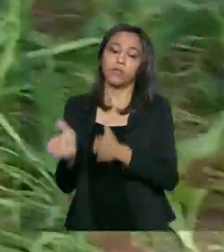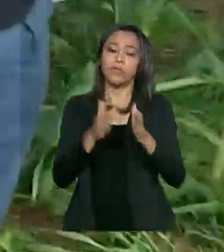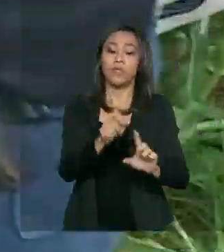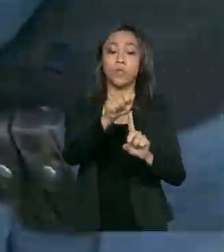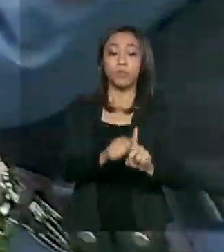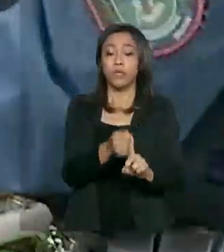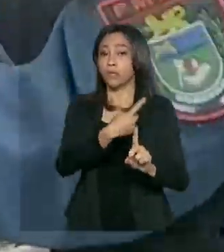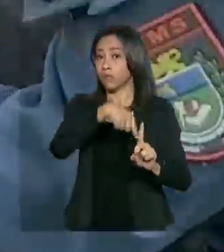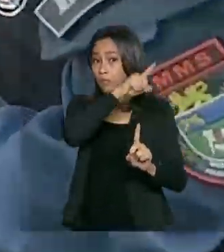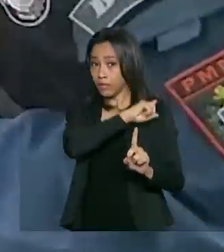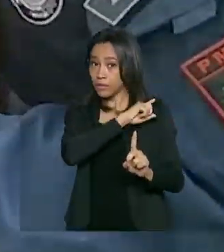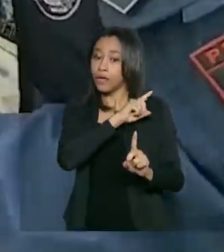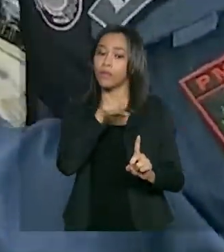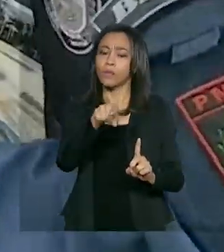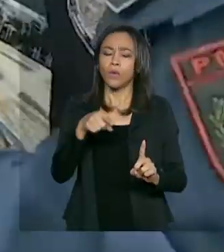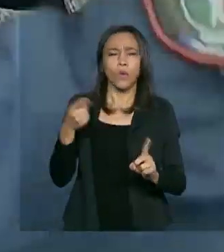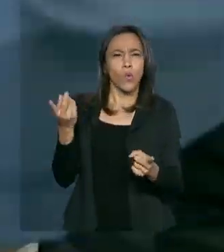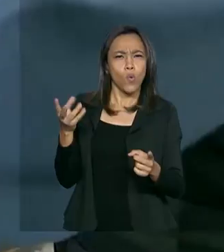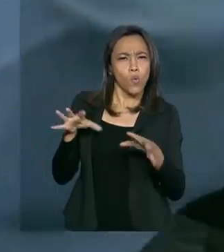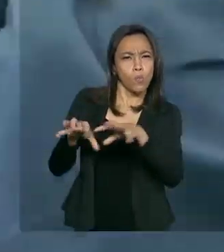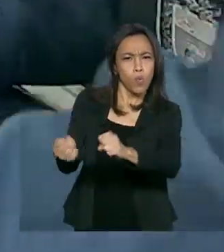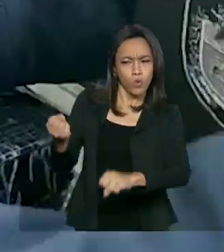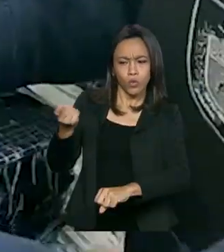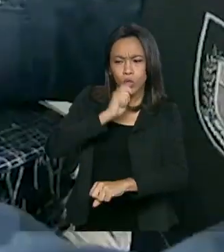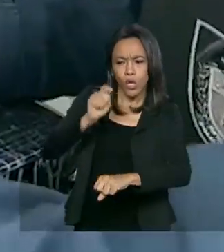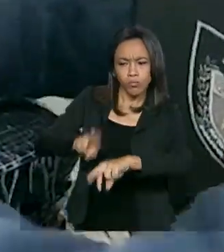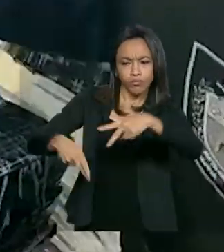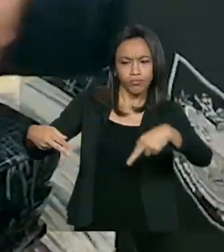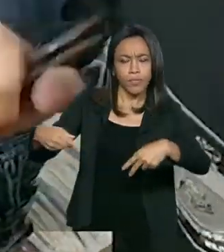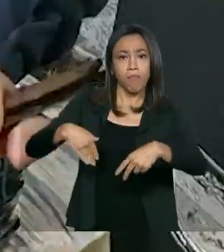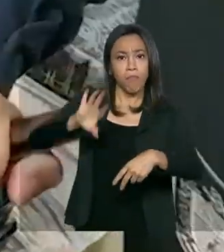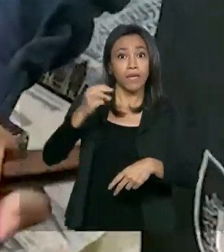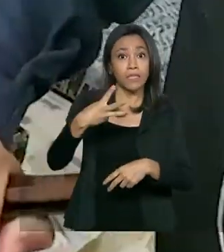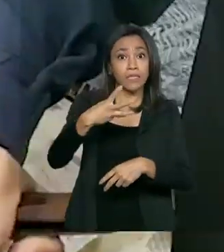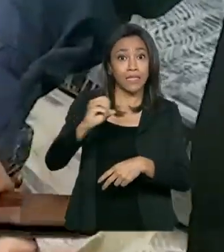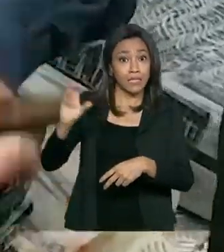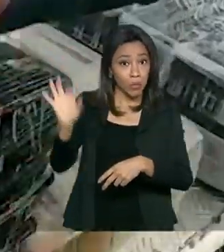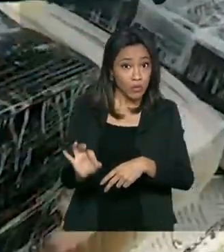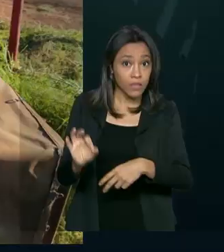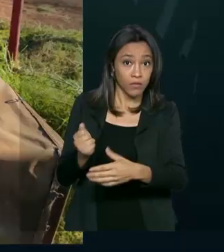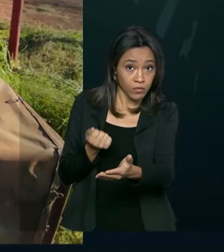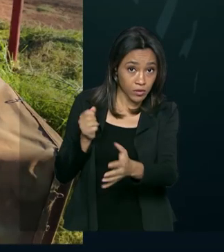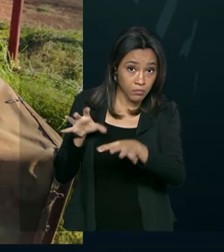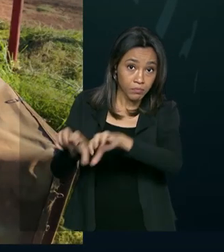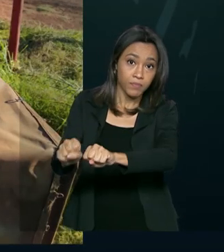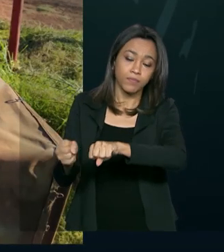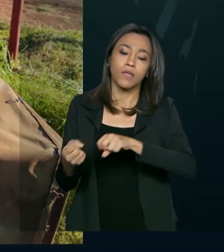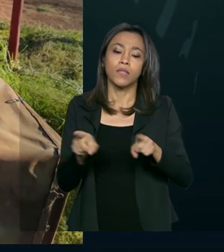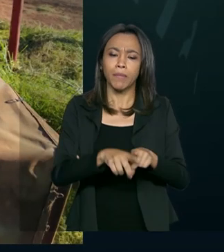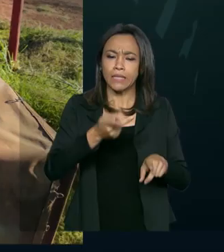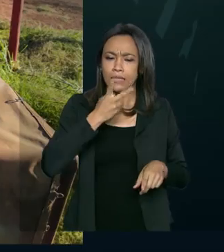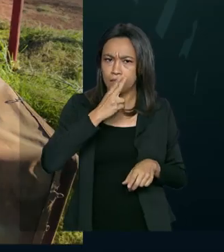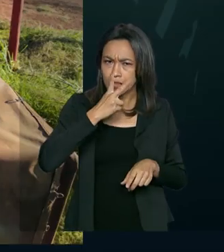anterior, o aumento na apreensão de drogas foi de mais de 300%. Também foram apreendidos cigarros